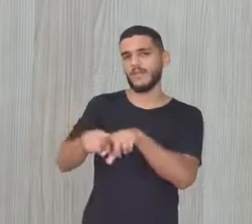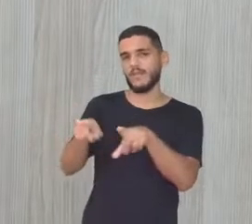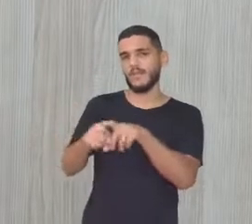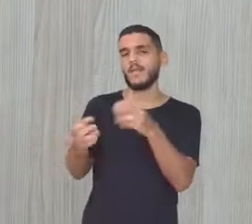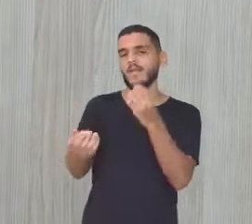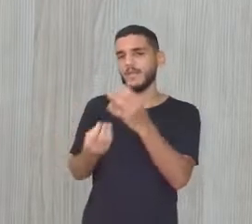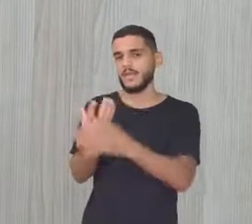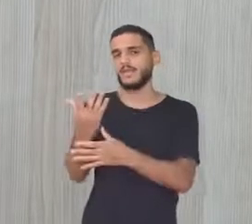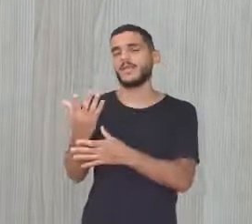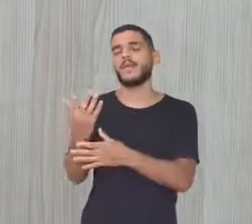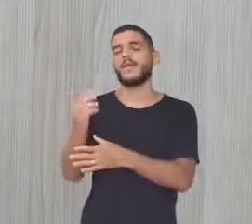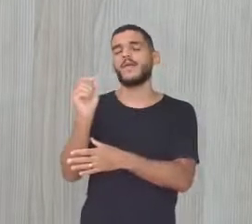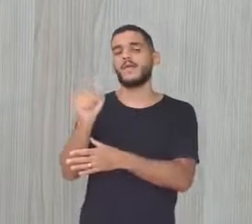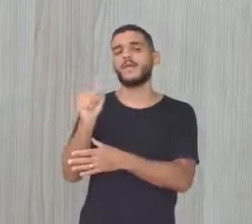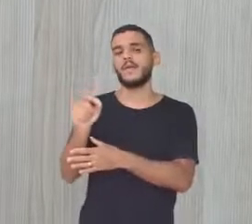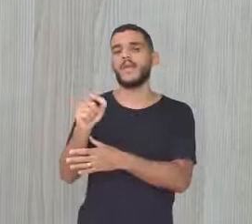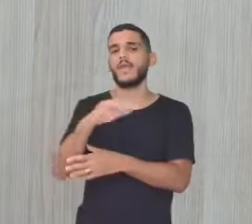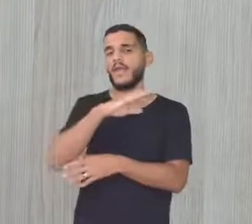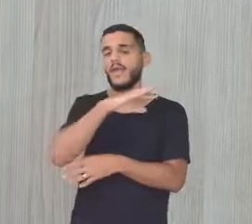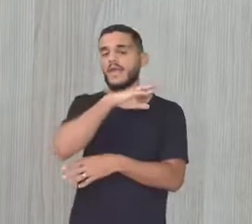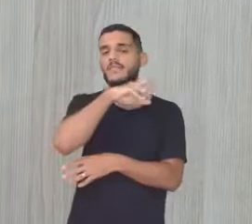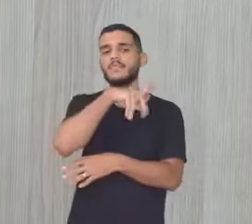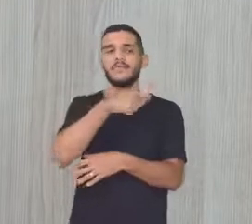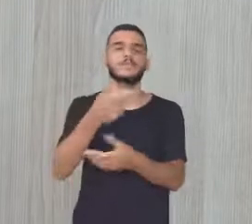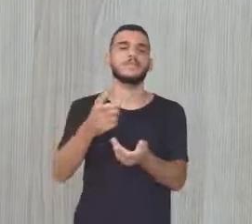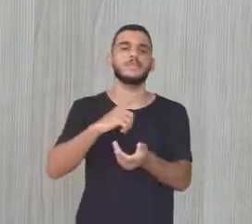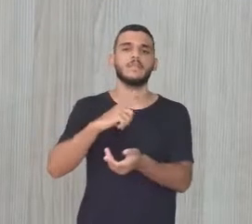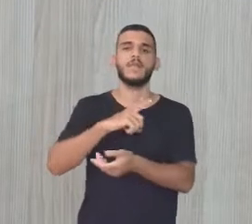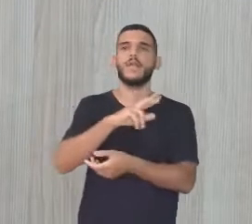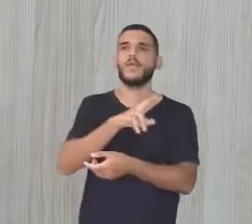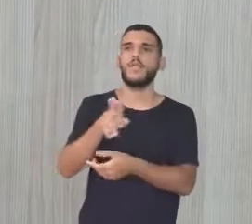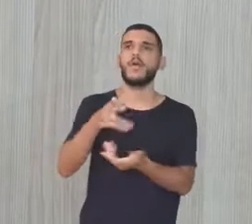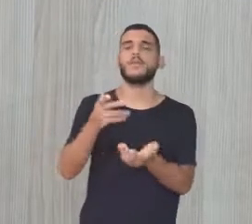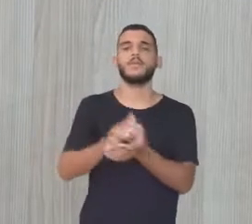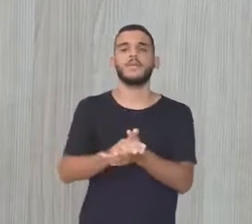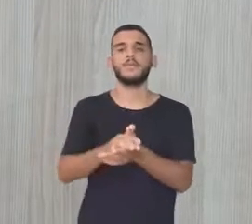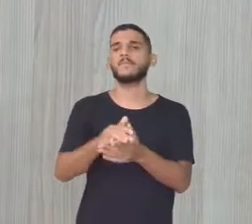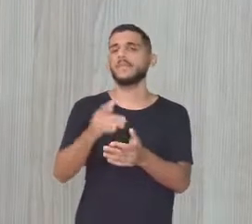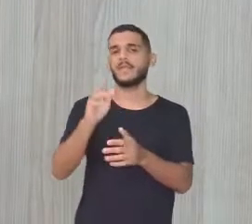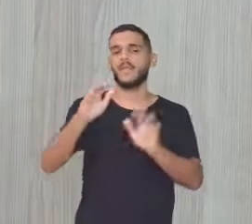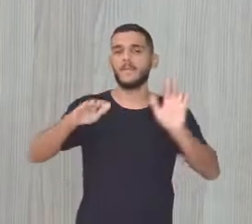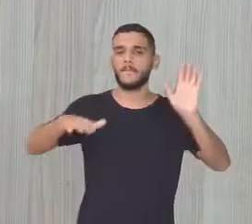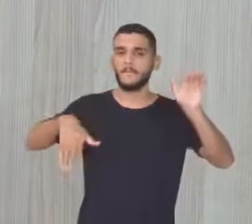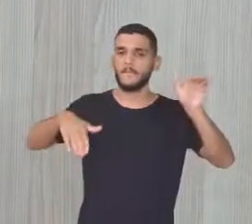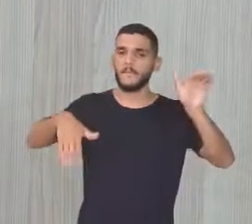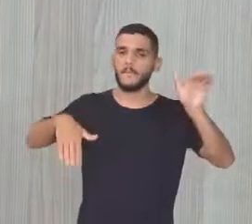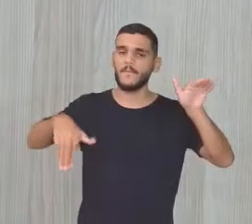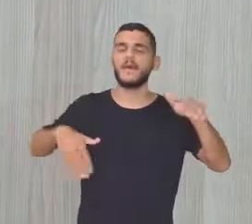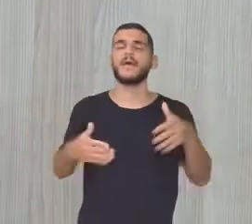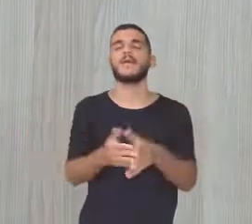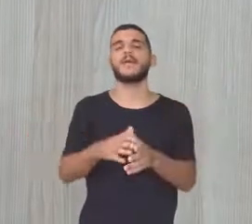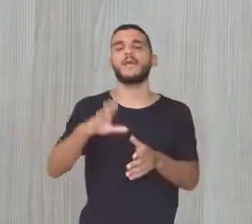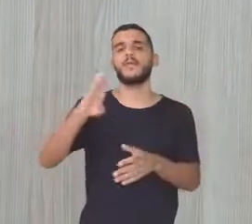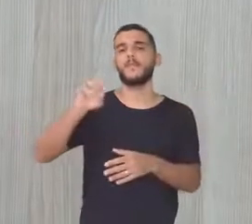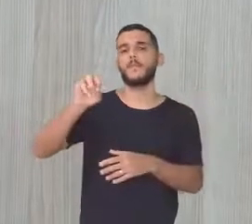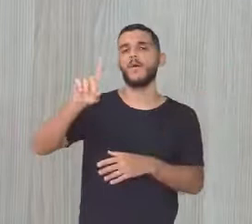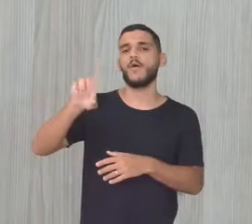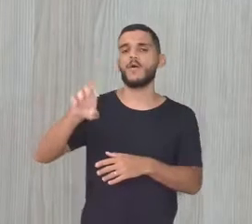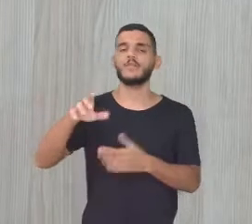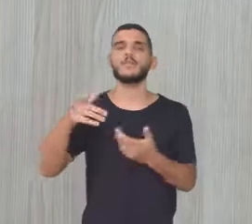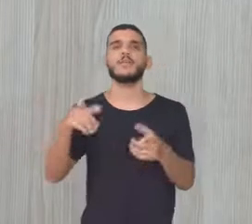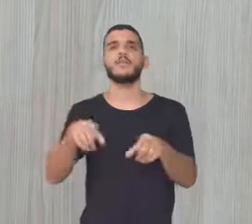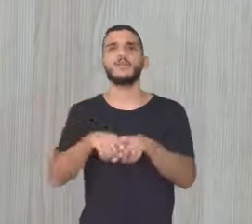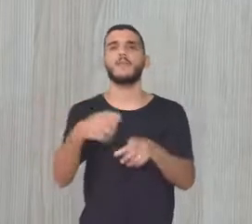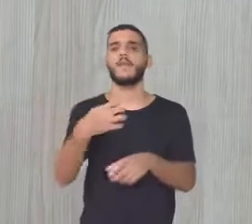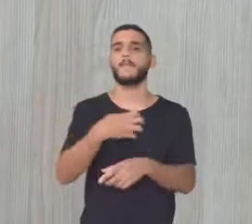Inclusive Algumas praias Levam o nome Como Praia do Bode Baía dos Porcos É por conta Da presença De